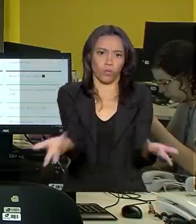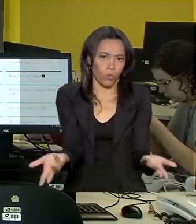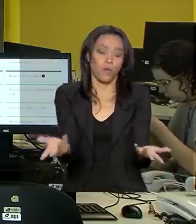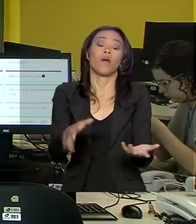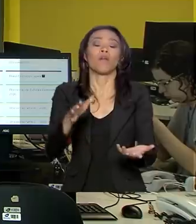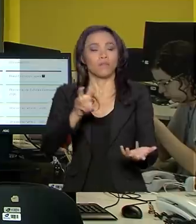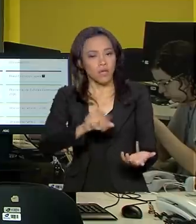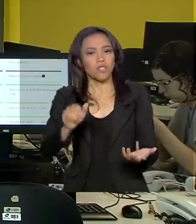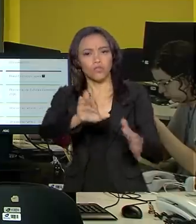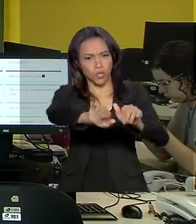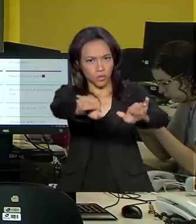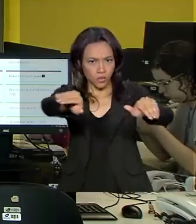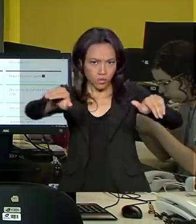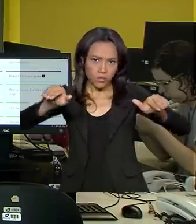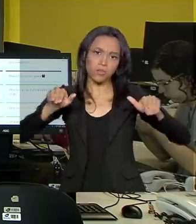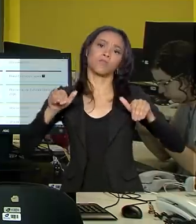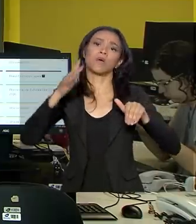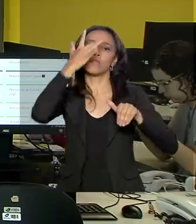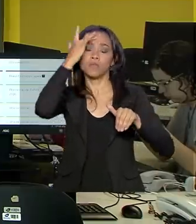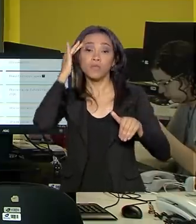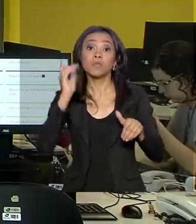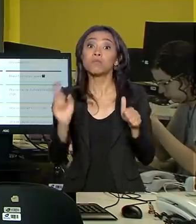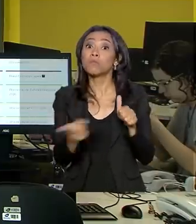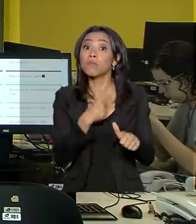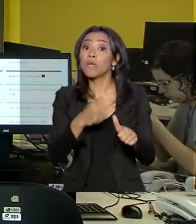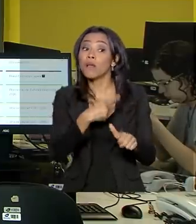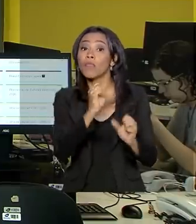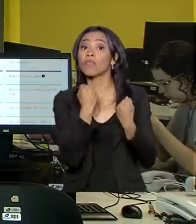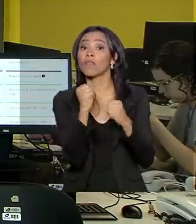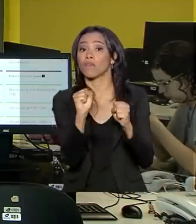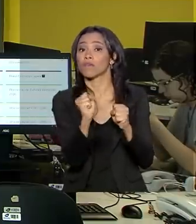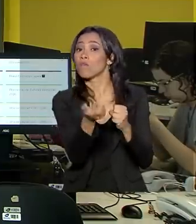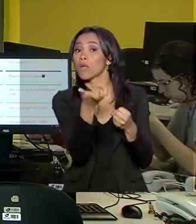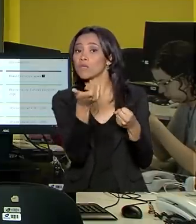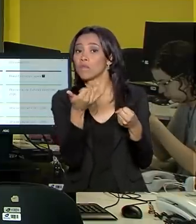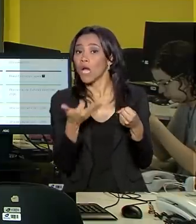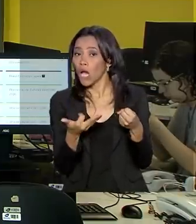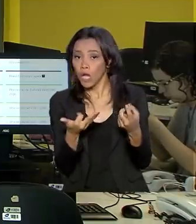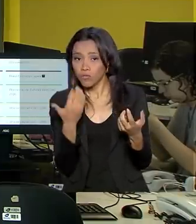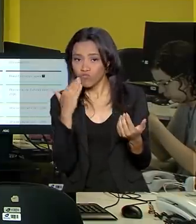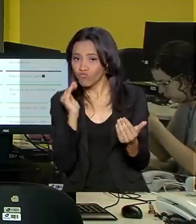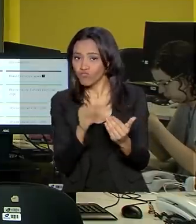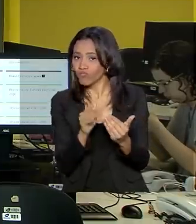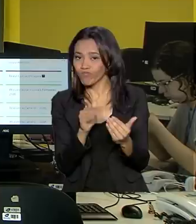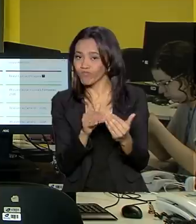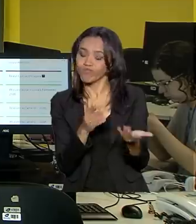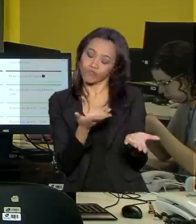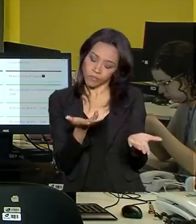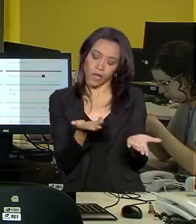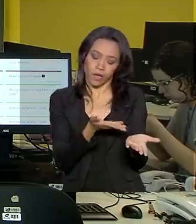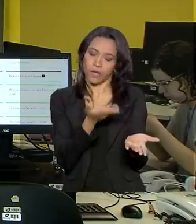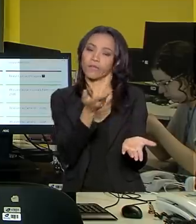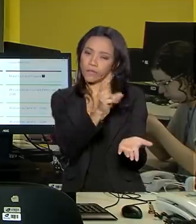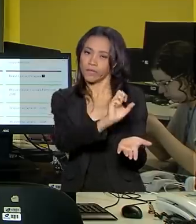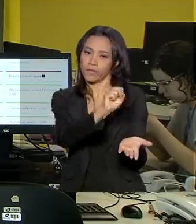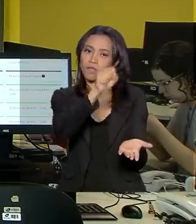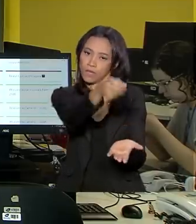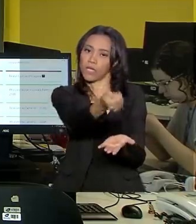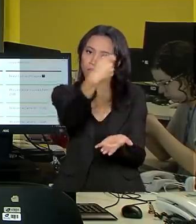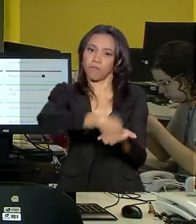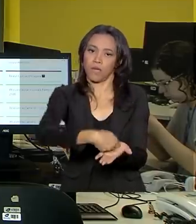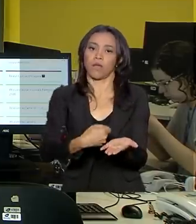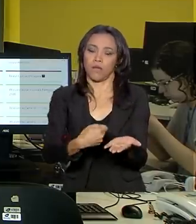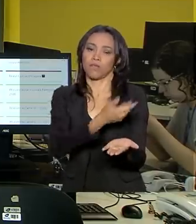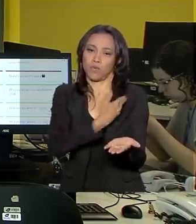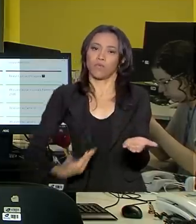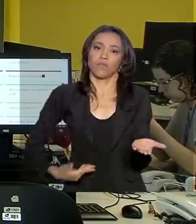estão sendo convocados, primeiro para apresentar defesa. E depois, se a defesa não for aceita, aí terá, sim, que devolver